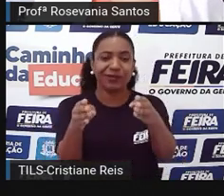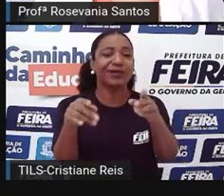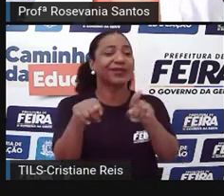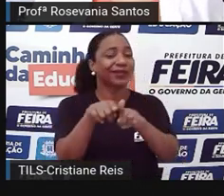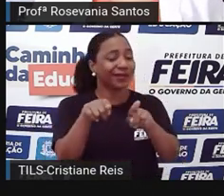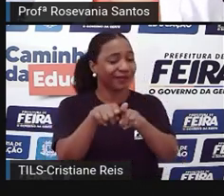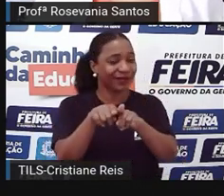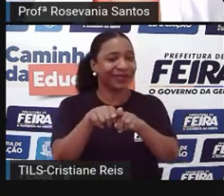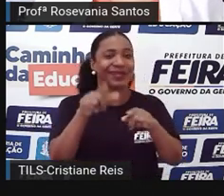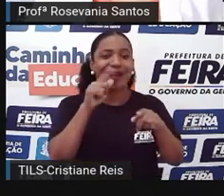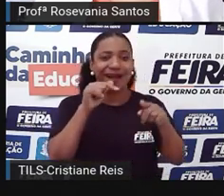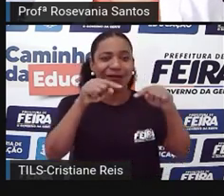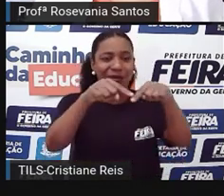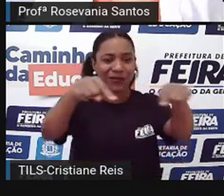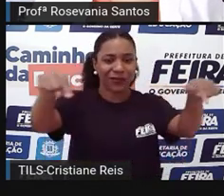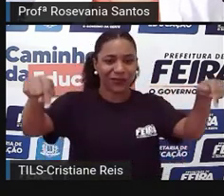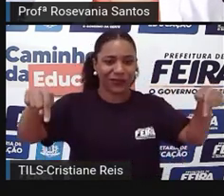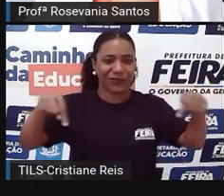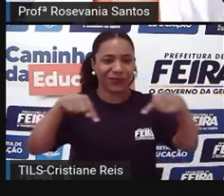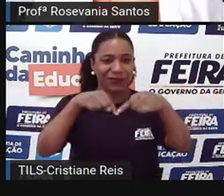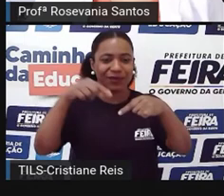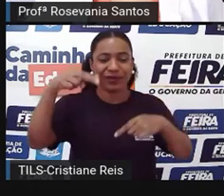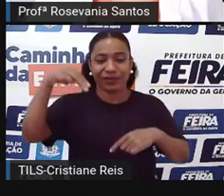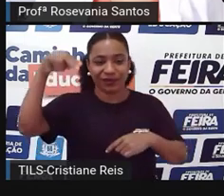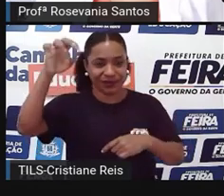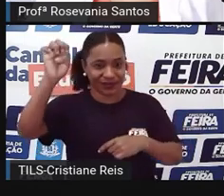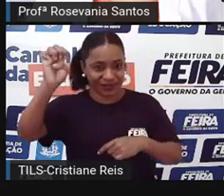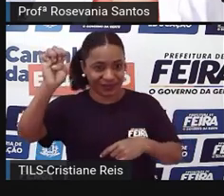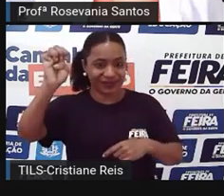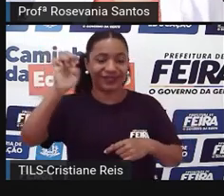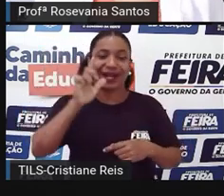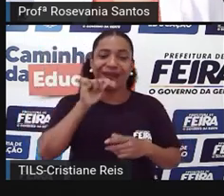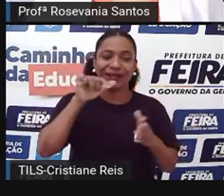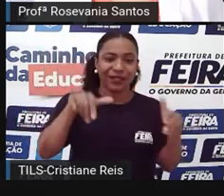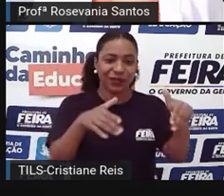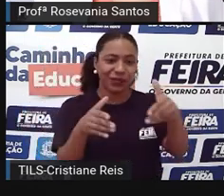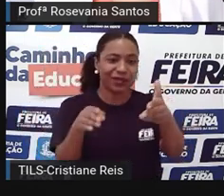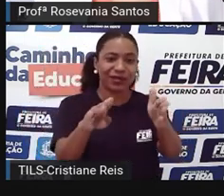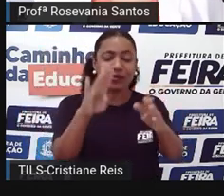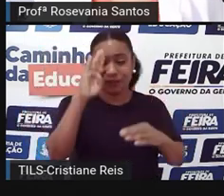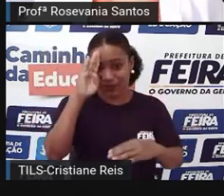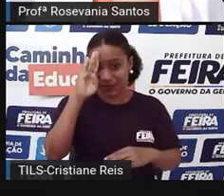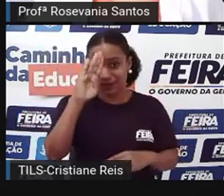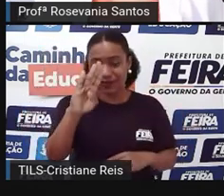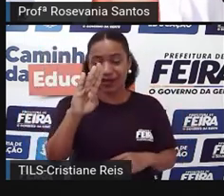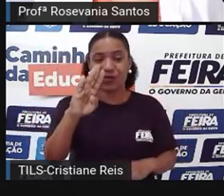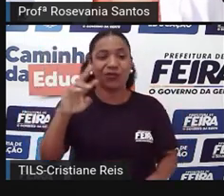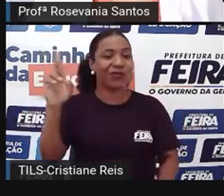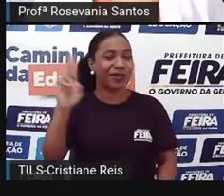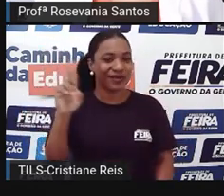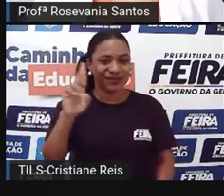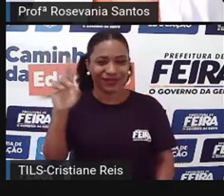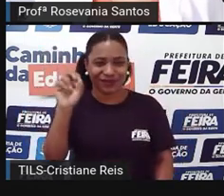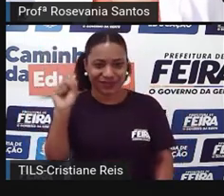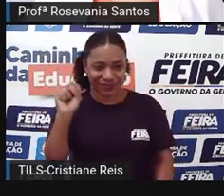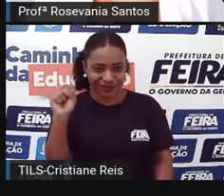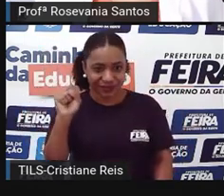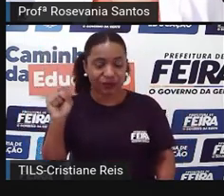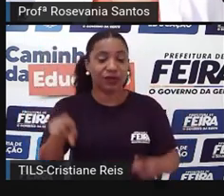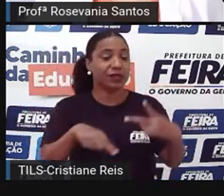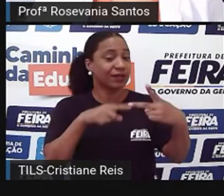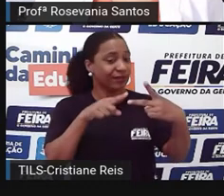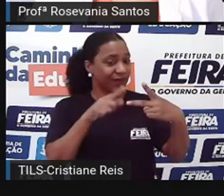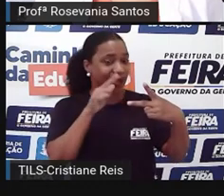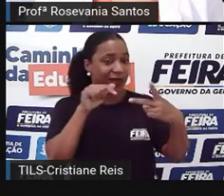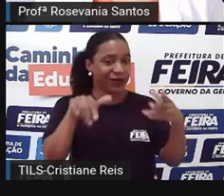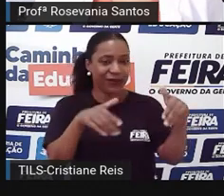então nós temos aqui o nosso rio principal, né, que é o Rio São Francisco, e a gente tem também, né, o Parnaíba, mas o restante de